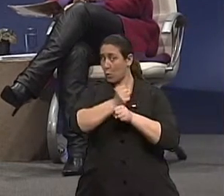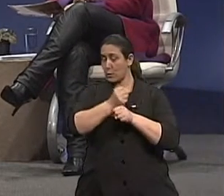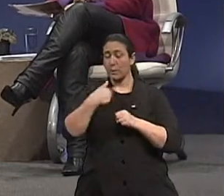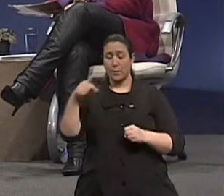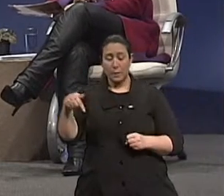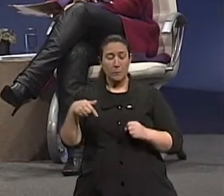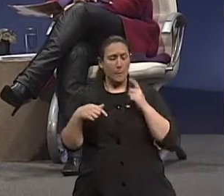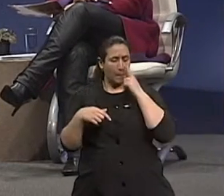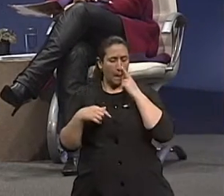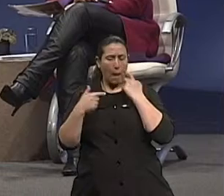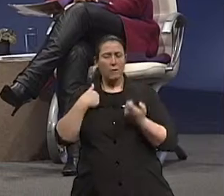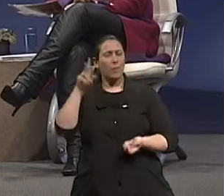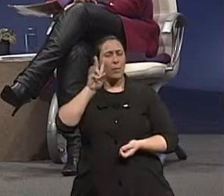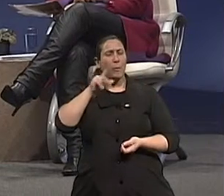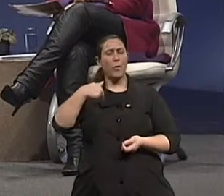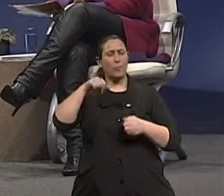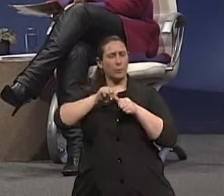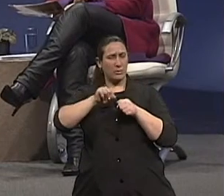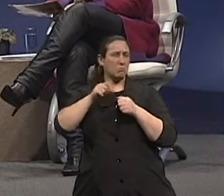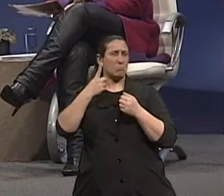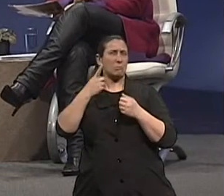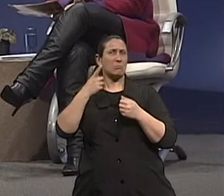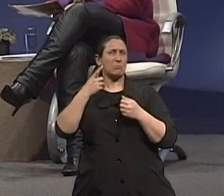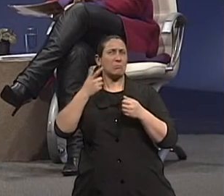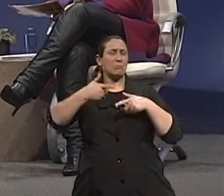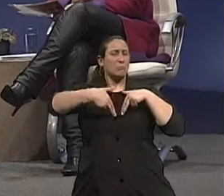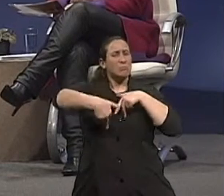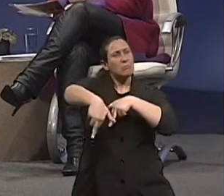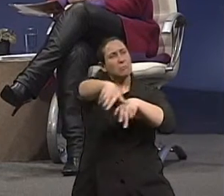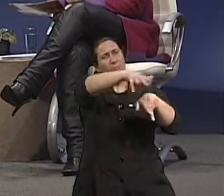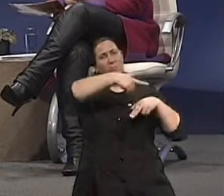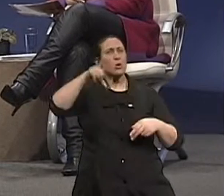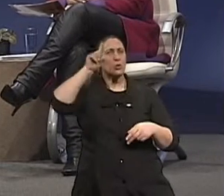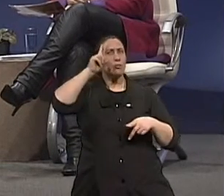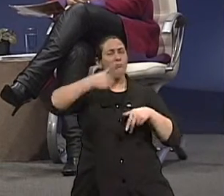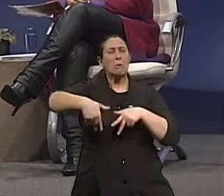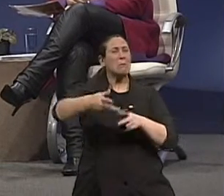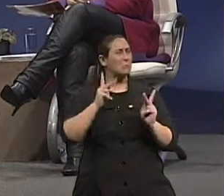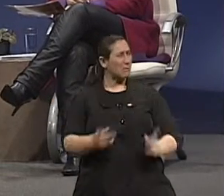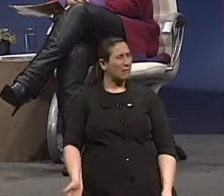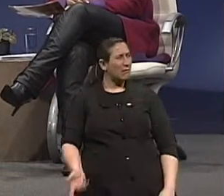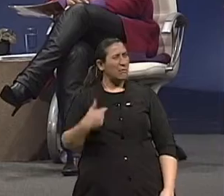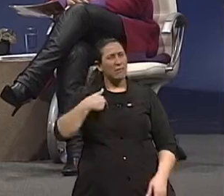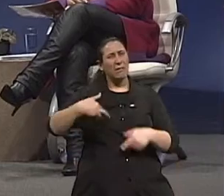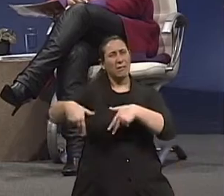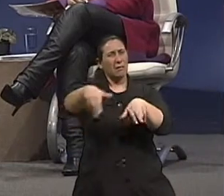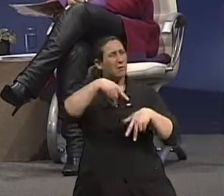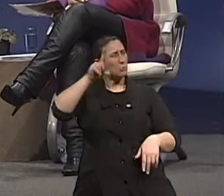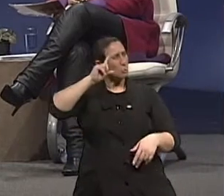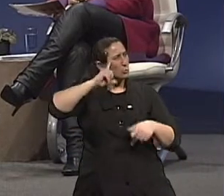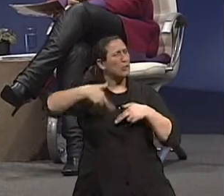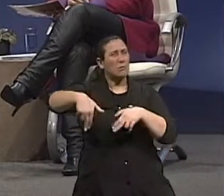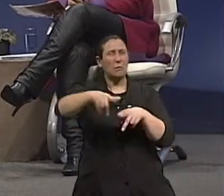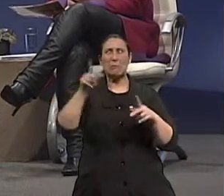vê prescrevia um programa de exercício, no mínimo uma caminhada diária, as pessoas falam, mas o eu vou fazer caminhando na rua, né? O que vão